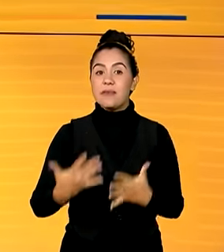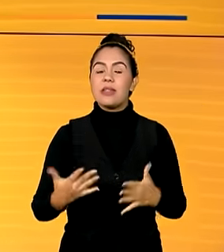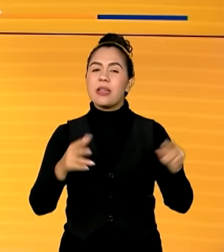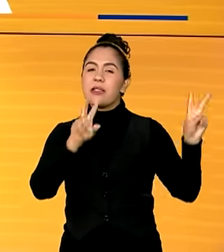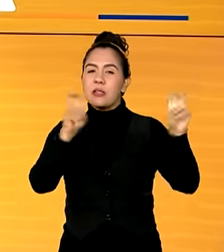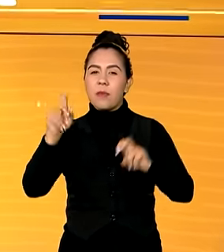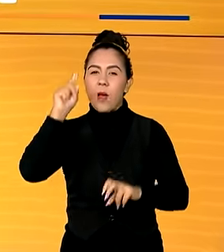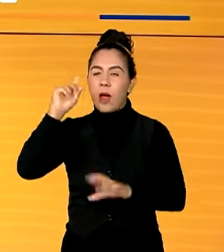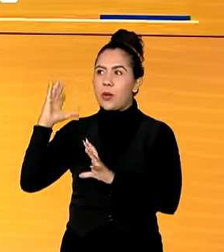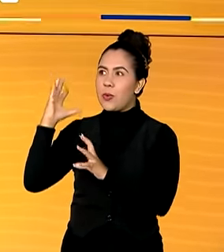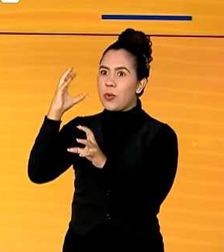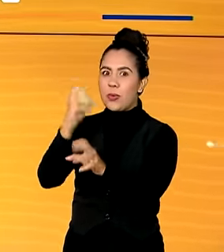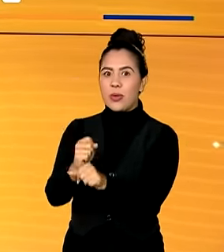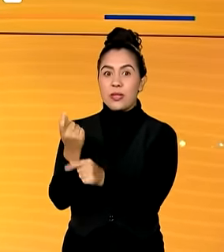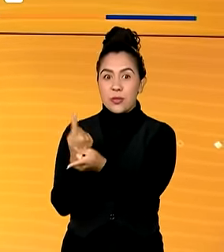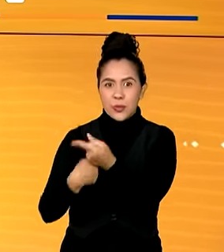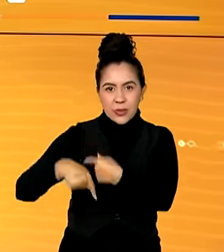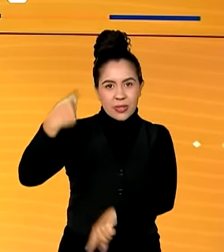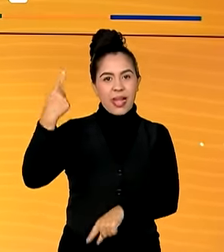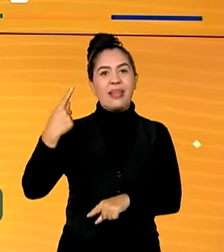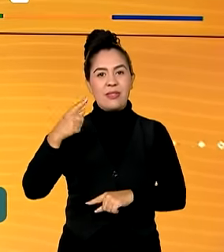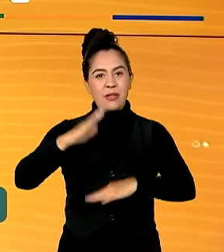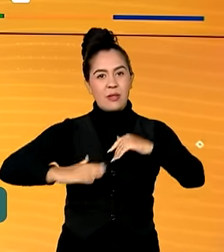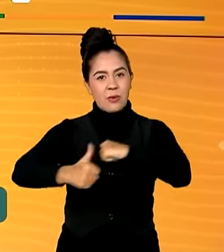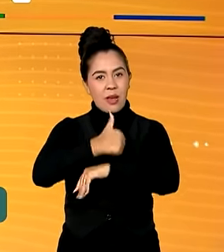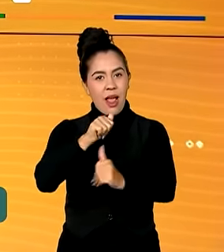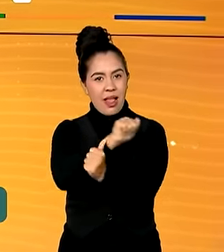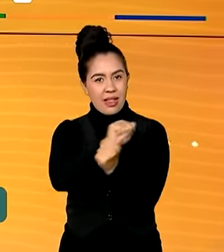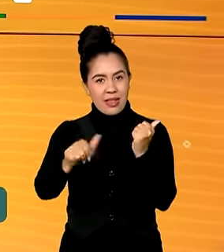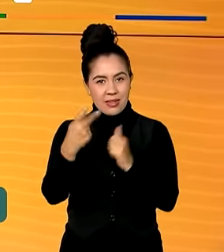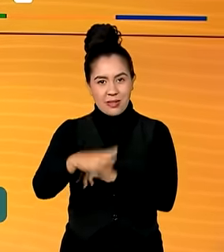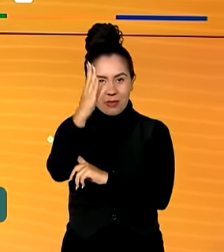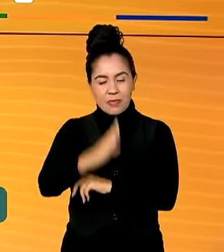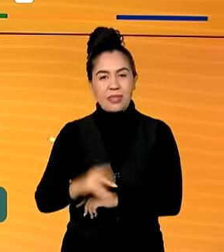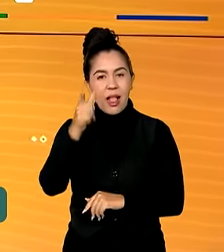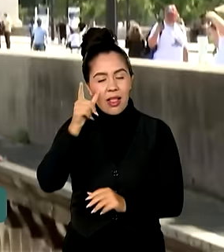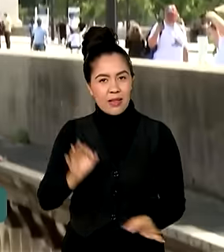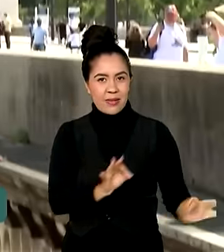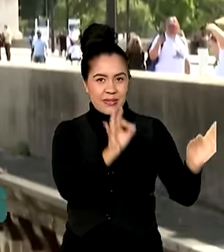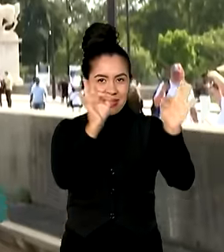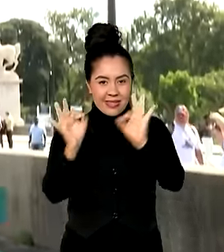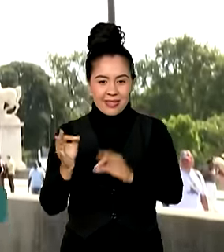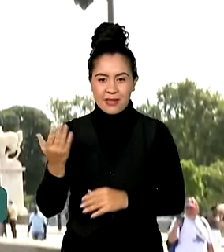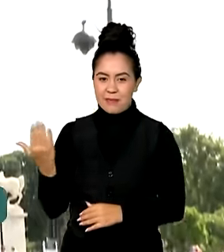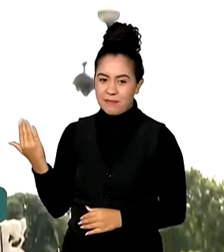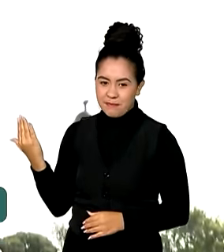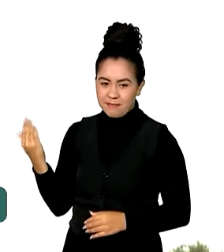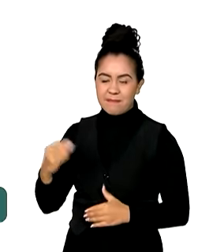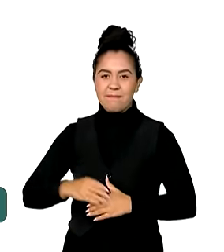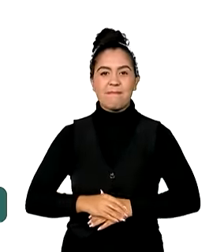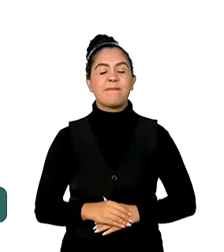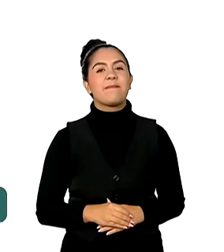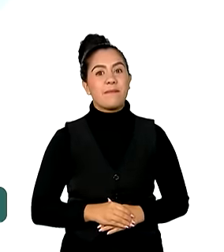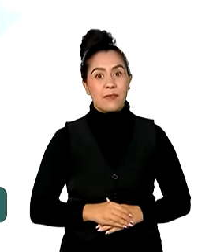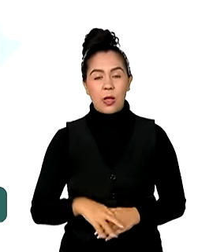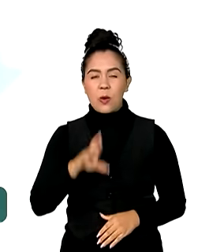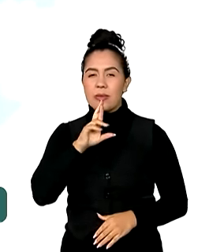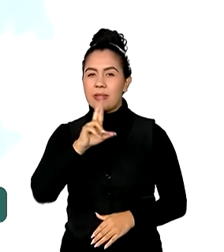trajetória de sucesso dos atletas brasileiros na reportagem da Gabriela Noronha. Um resultado